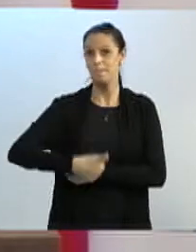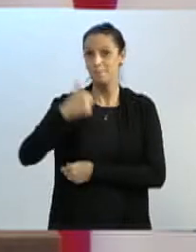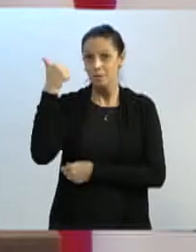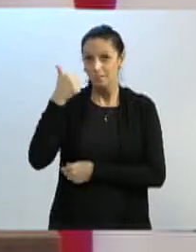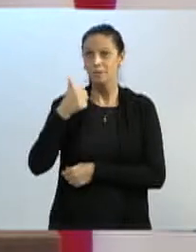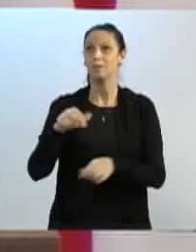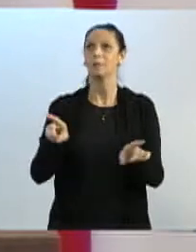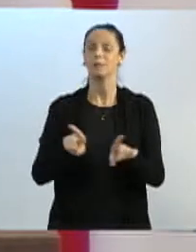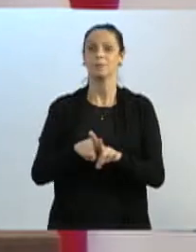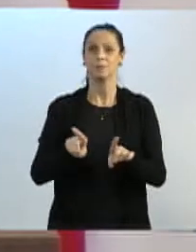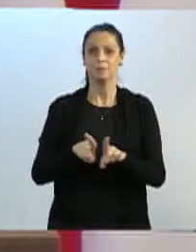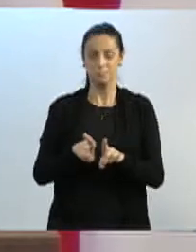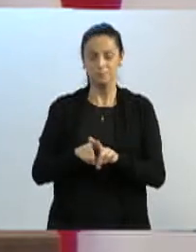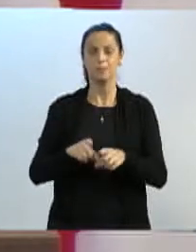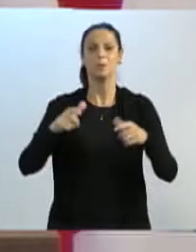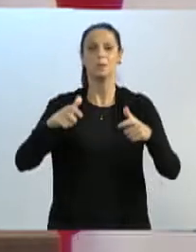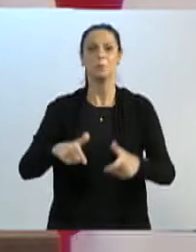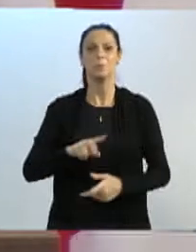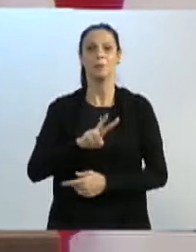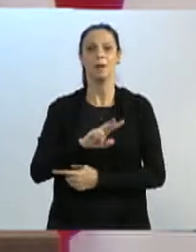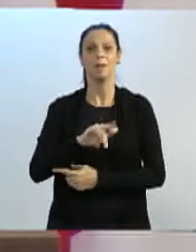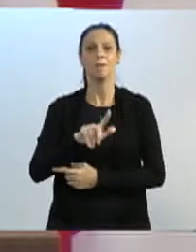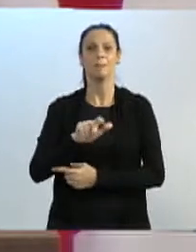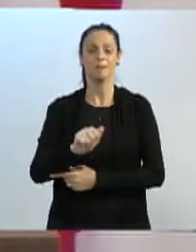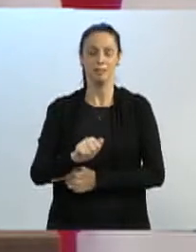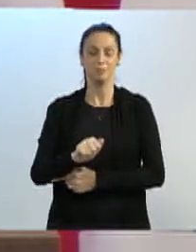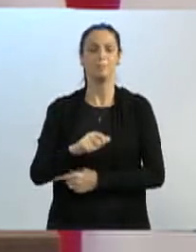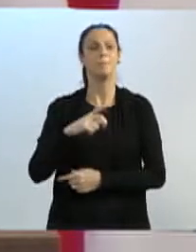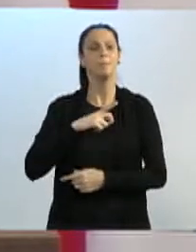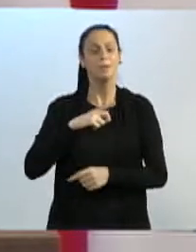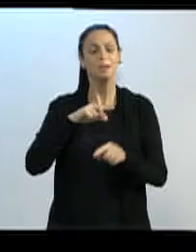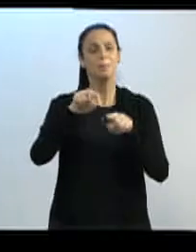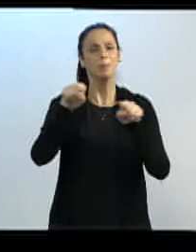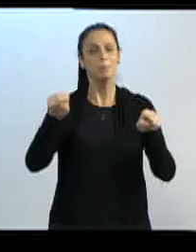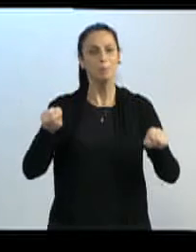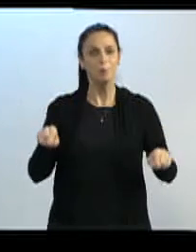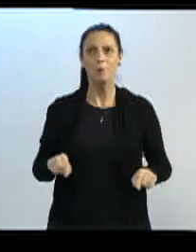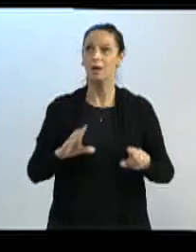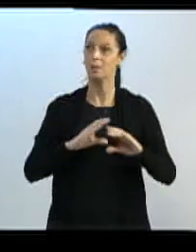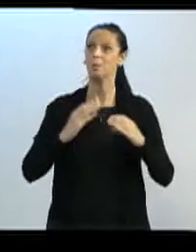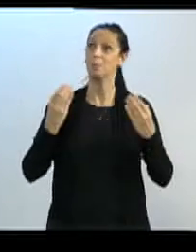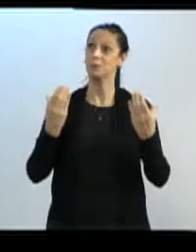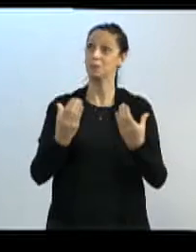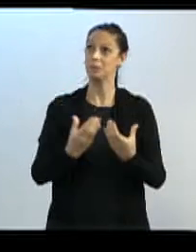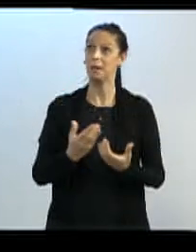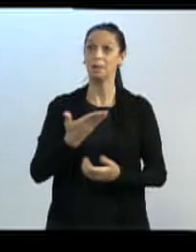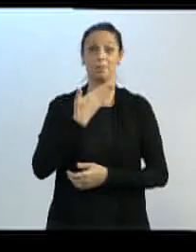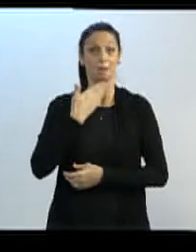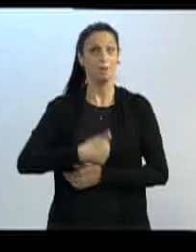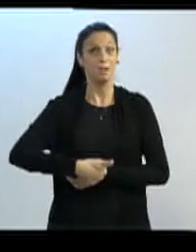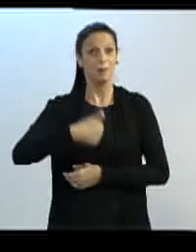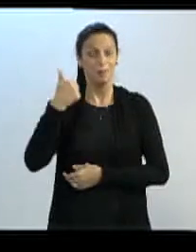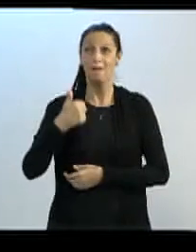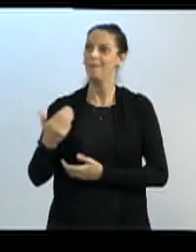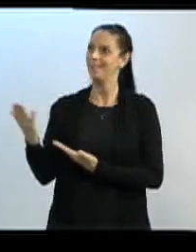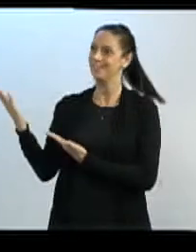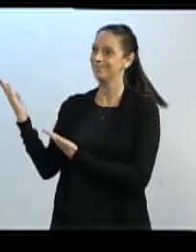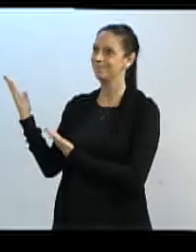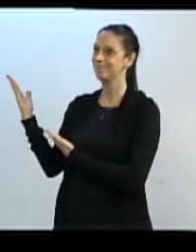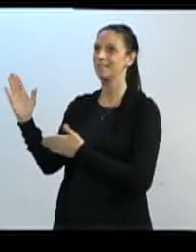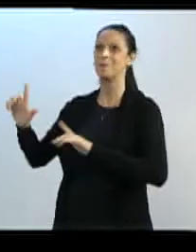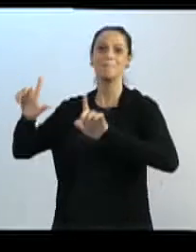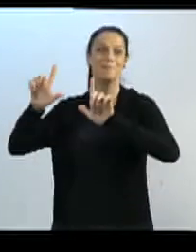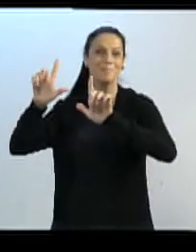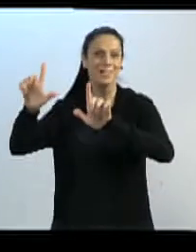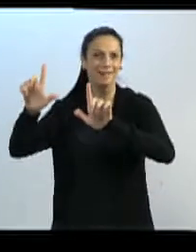Vila Blomberg. Diversas comunidades que estão tendo a sua situação regularizada, que estão, a partir